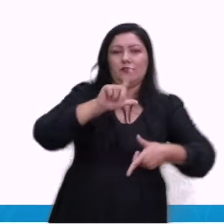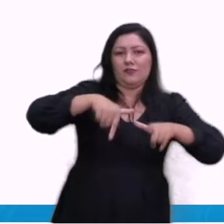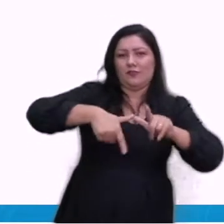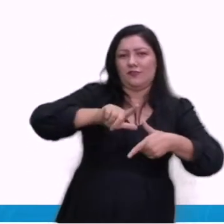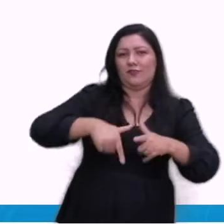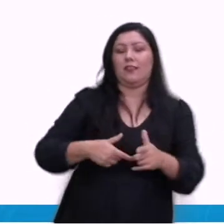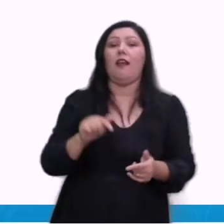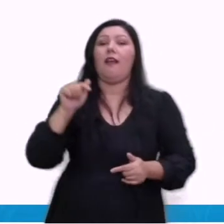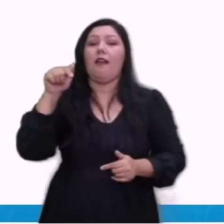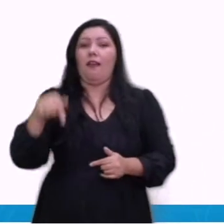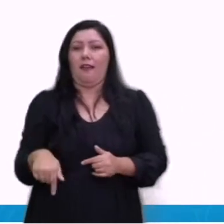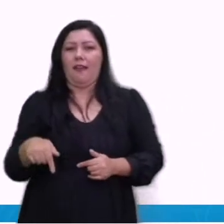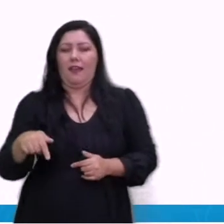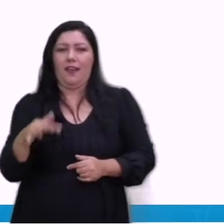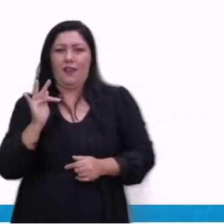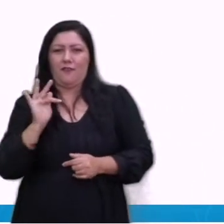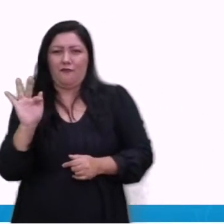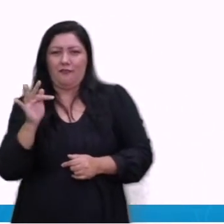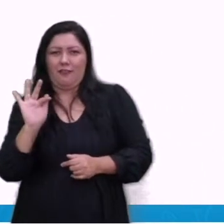francês